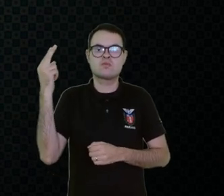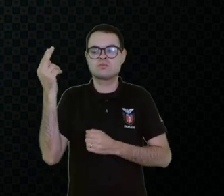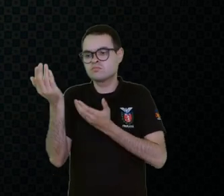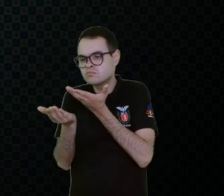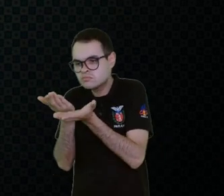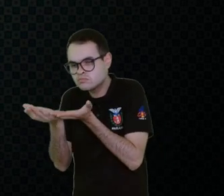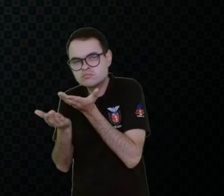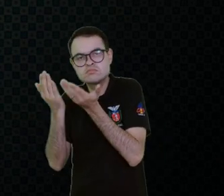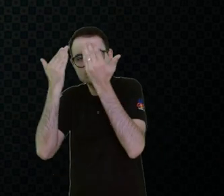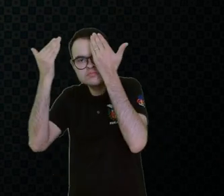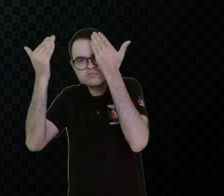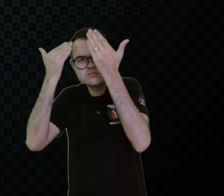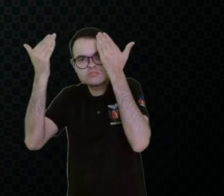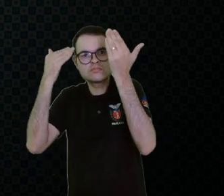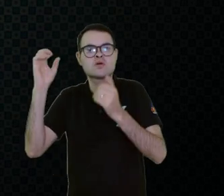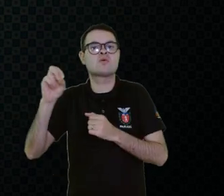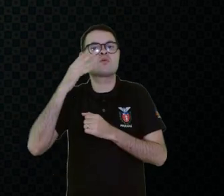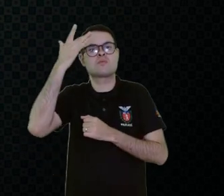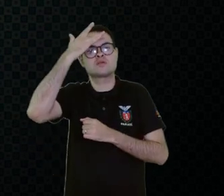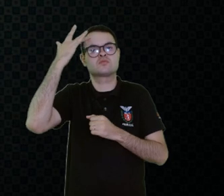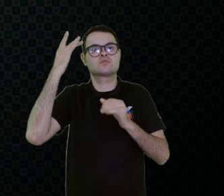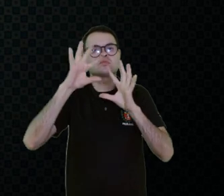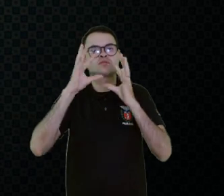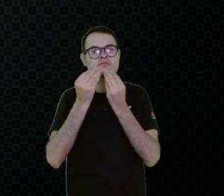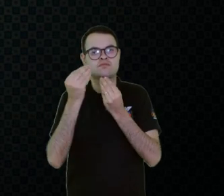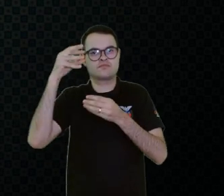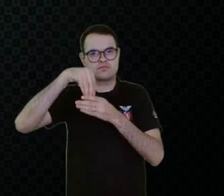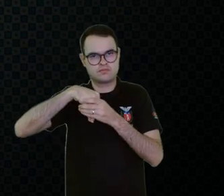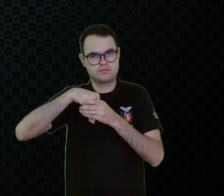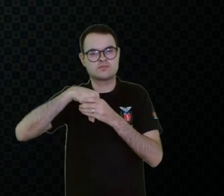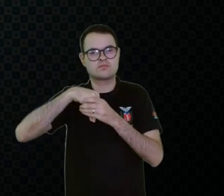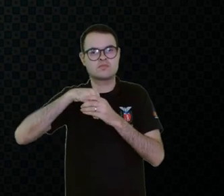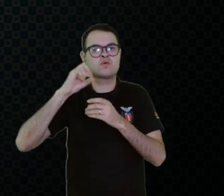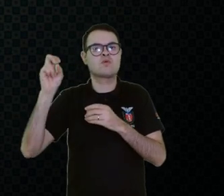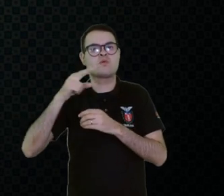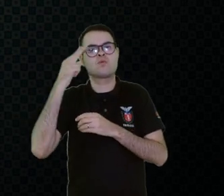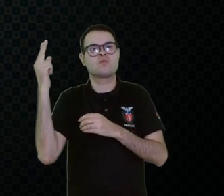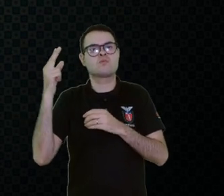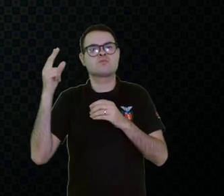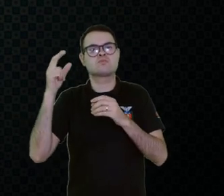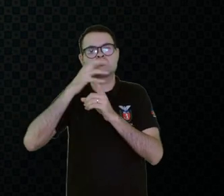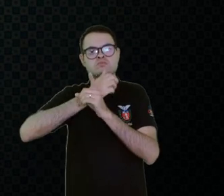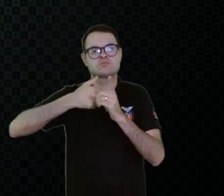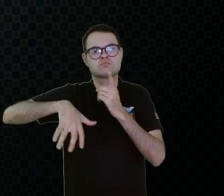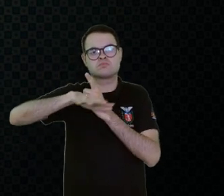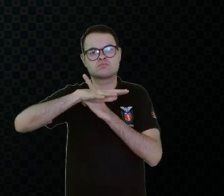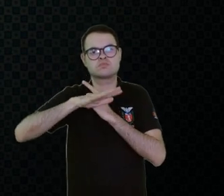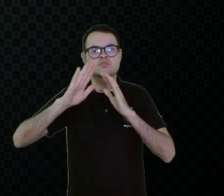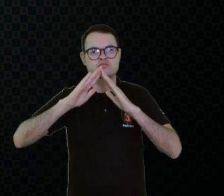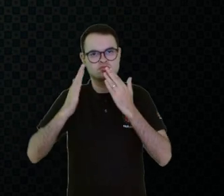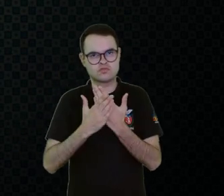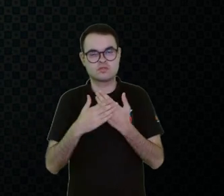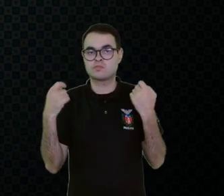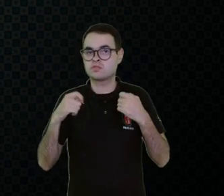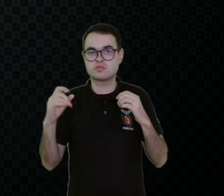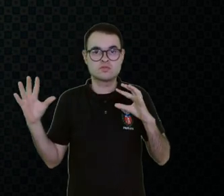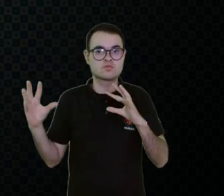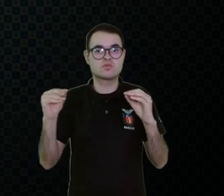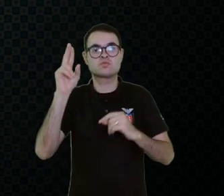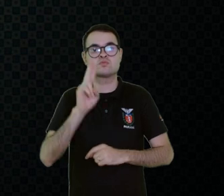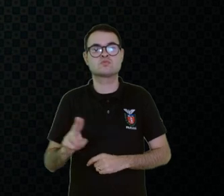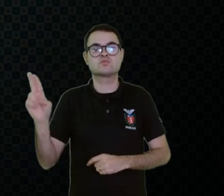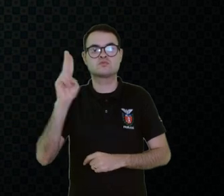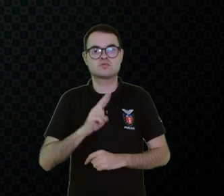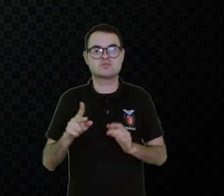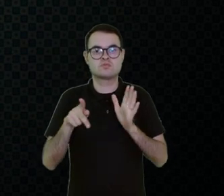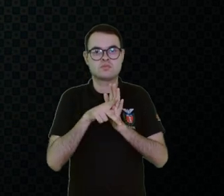caso, membros da família, demais comunidade escolar, a gente precisa que todo mundo faça uso de um